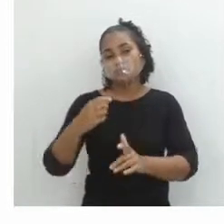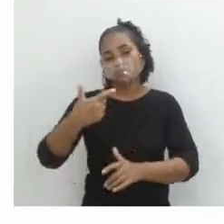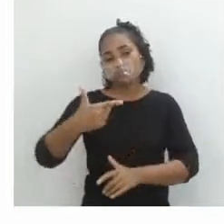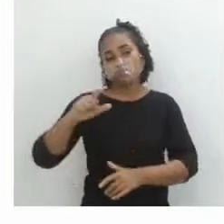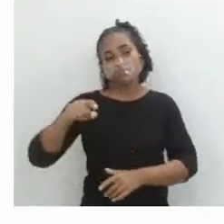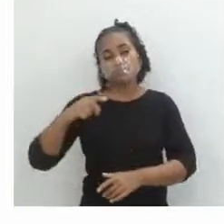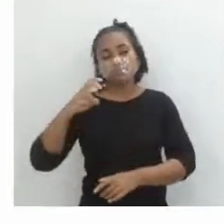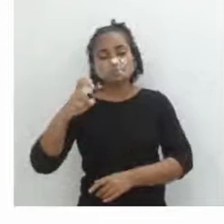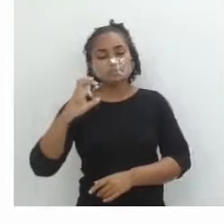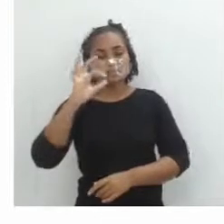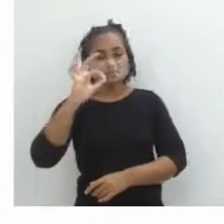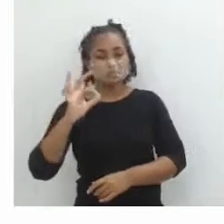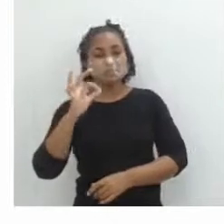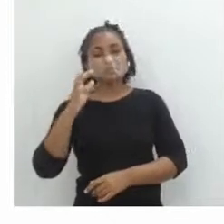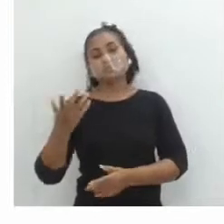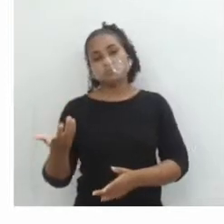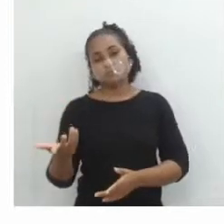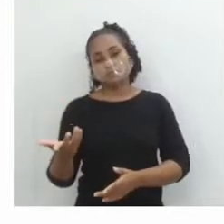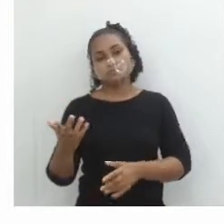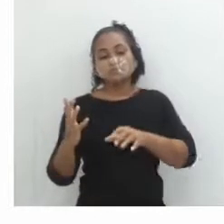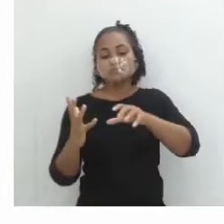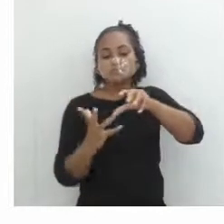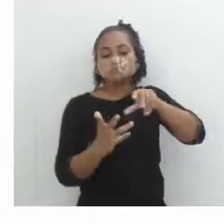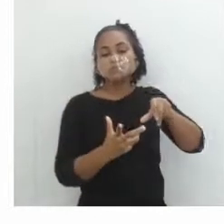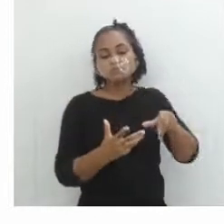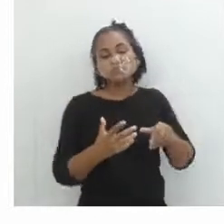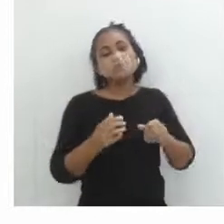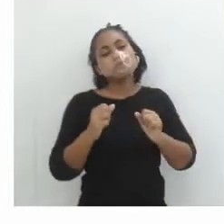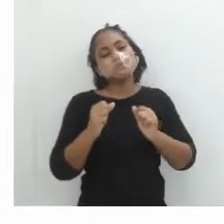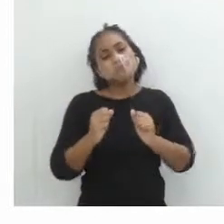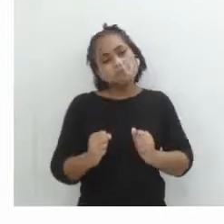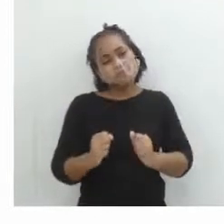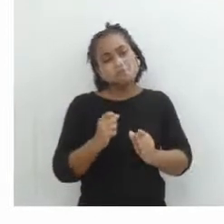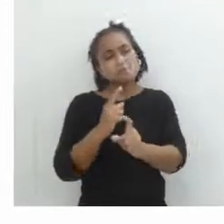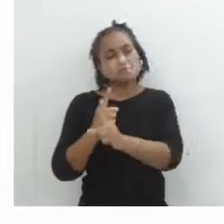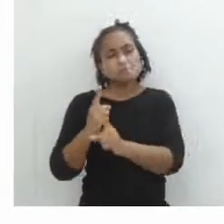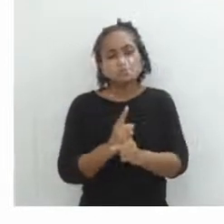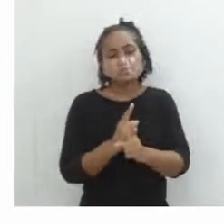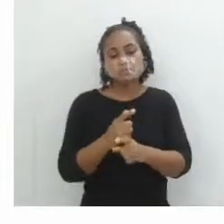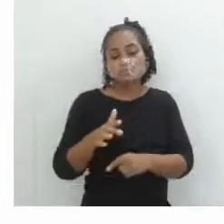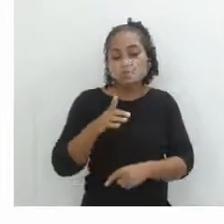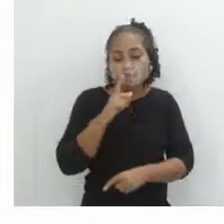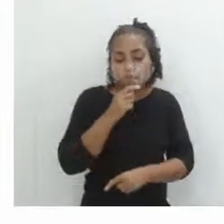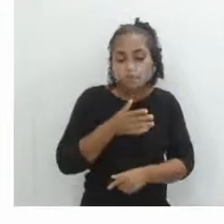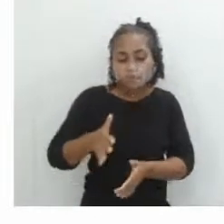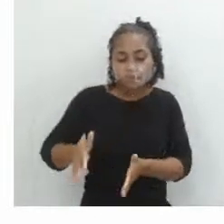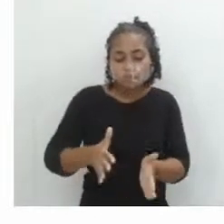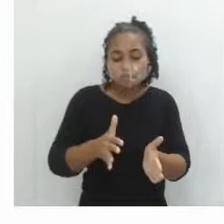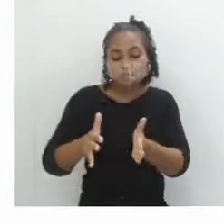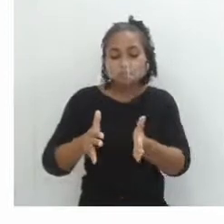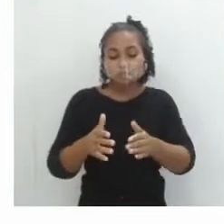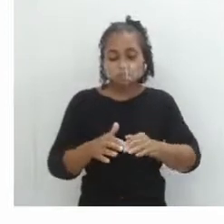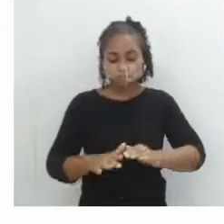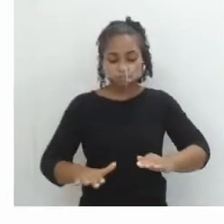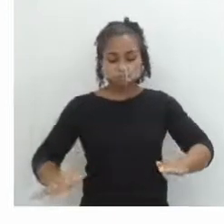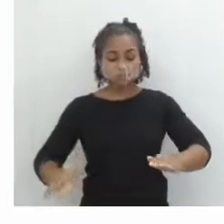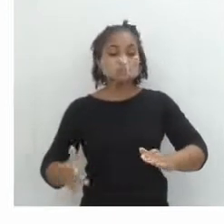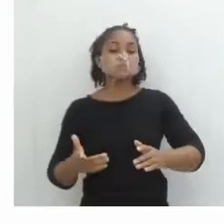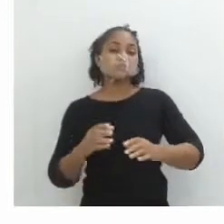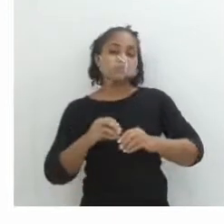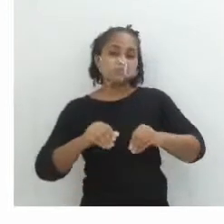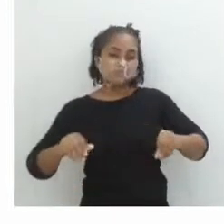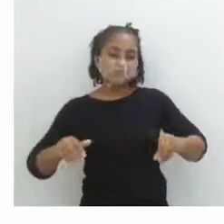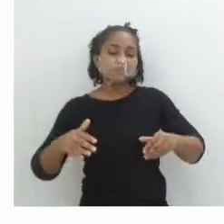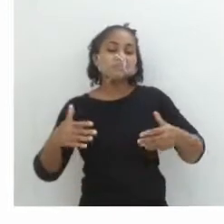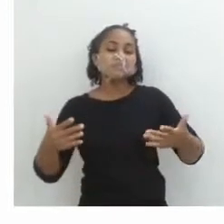de água existente no nosso planeta. Eles podem ser encontrados em lagos, rios, lençóis, subterrâneos. Então, a gente